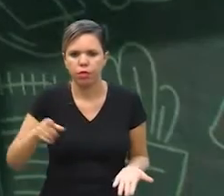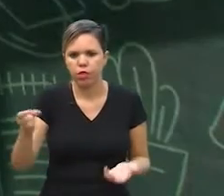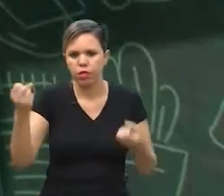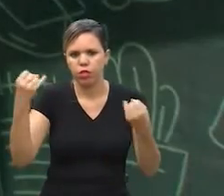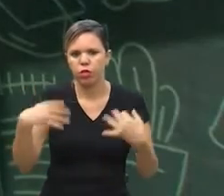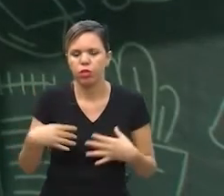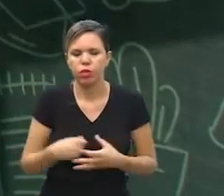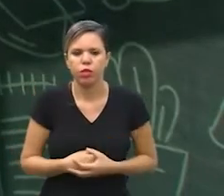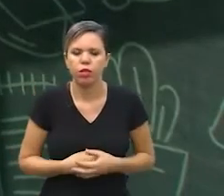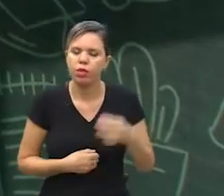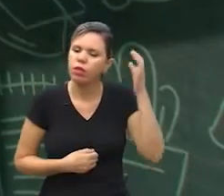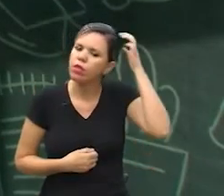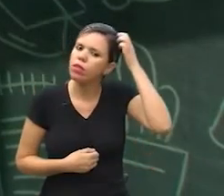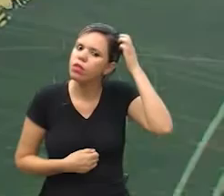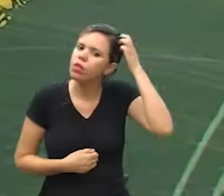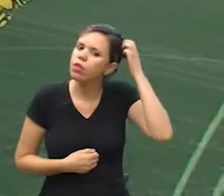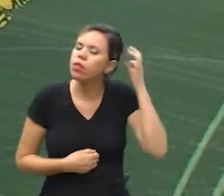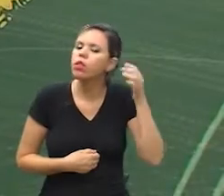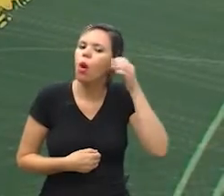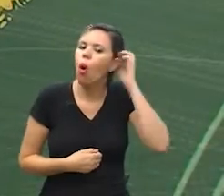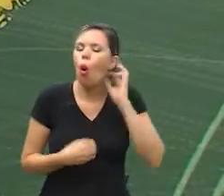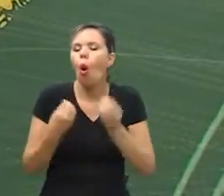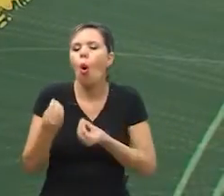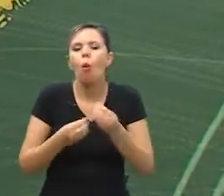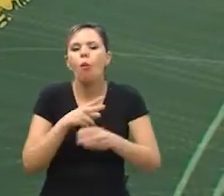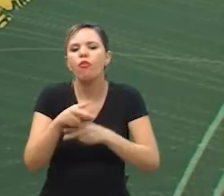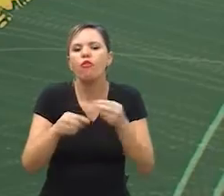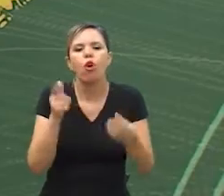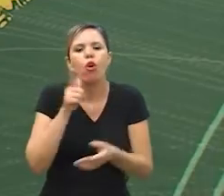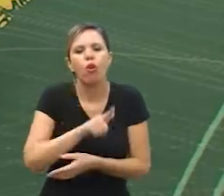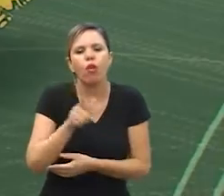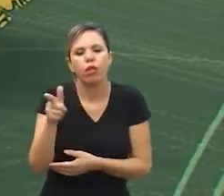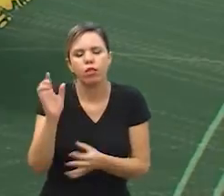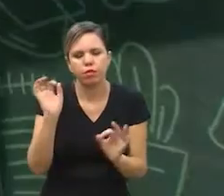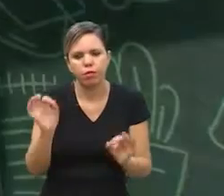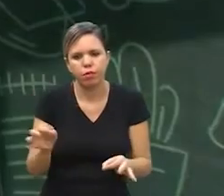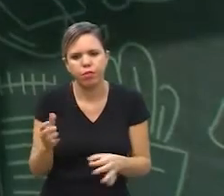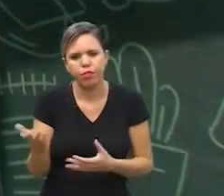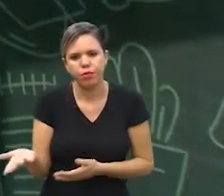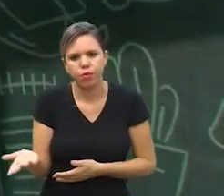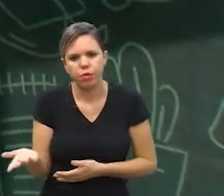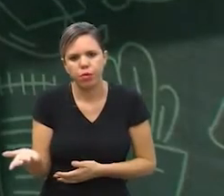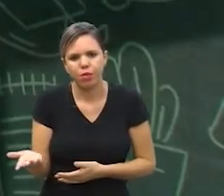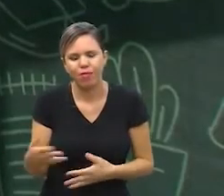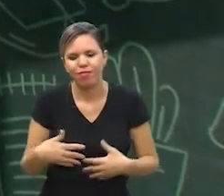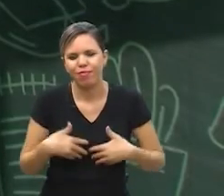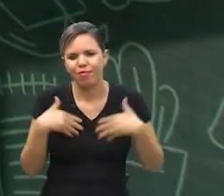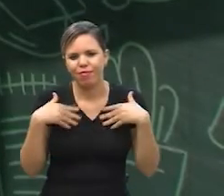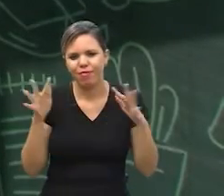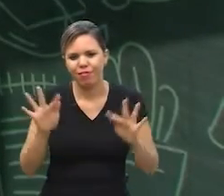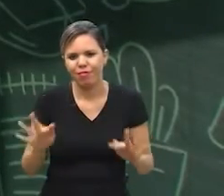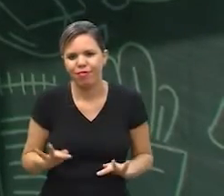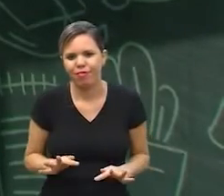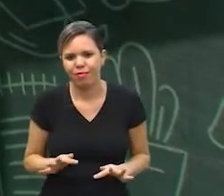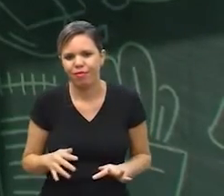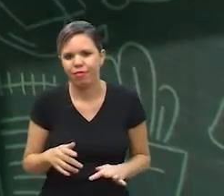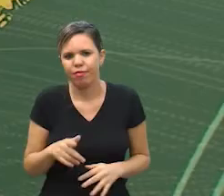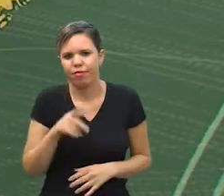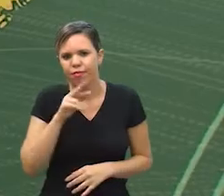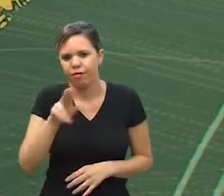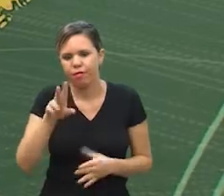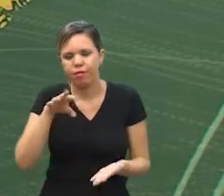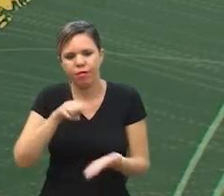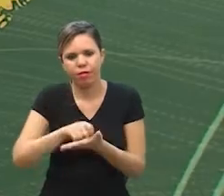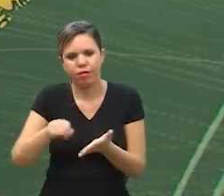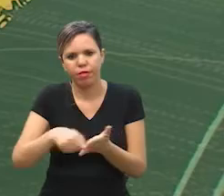você falasse a respeito desse prêmio como foi o que foi que certamente te enche de orgulho esse é o irmão que